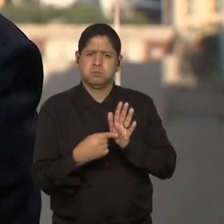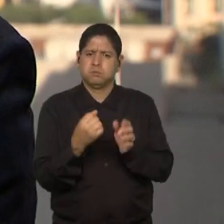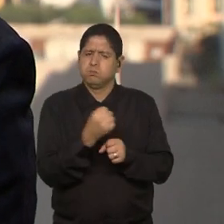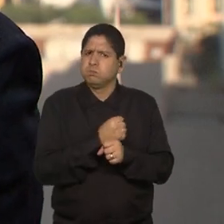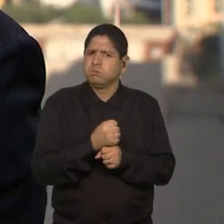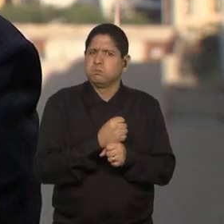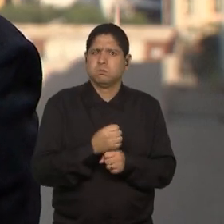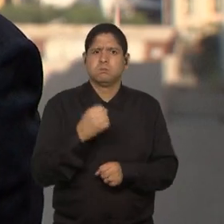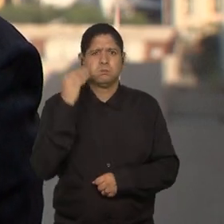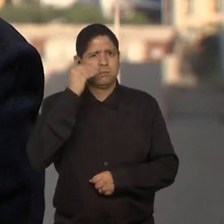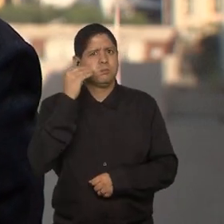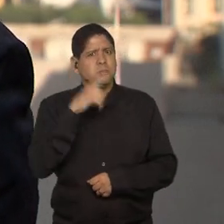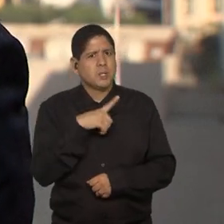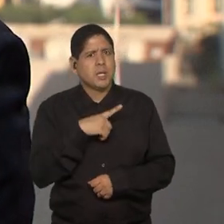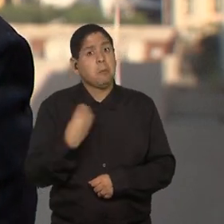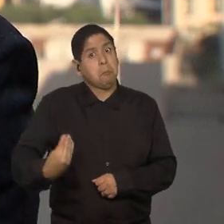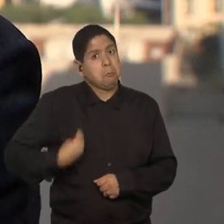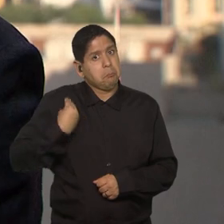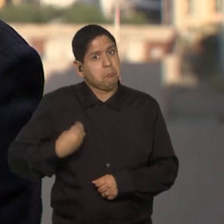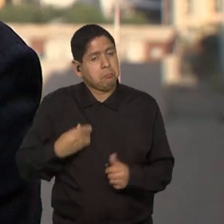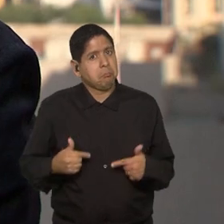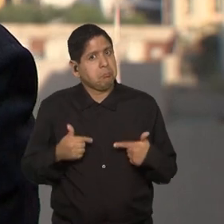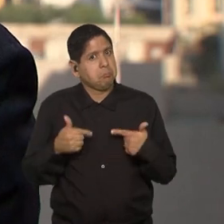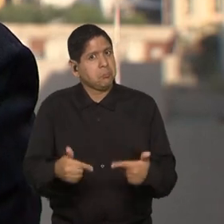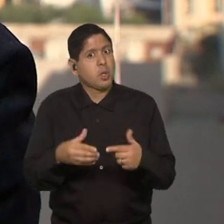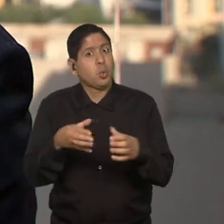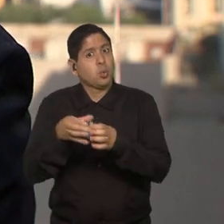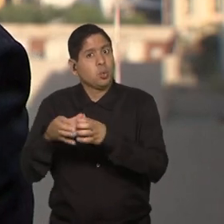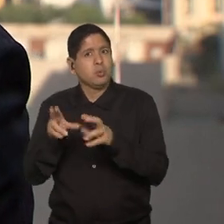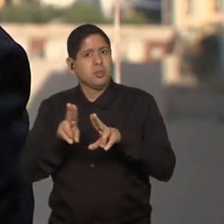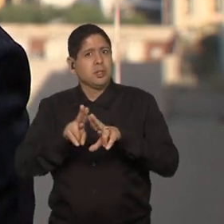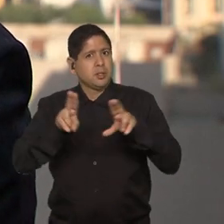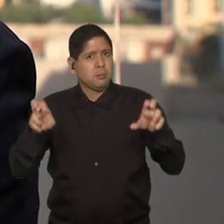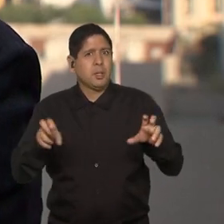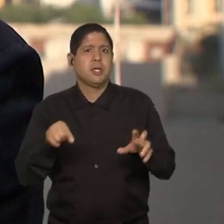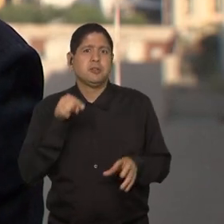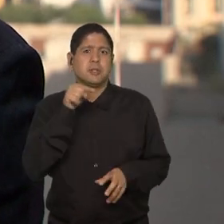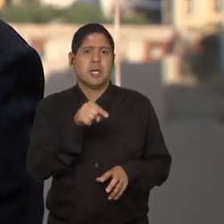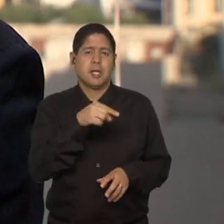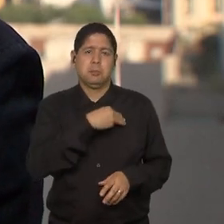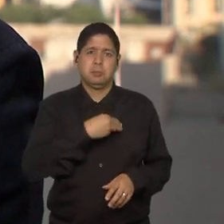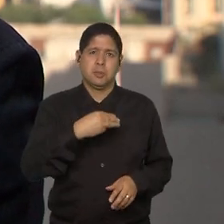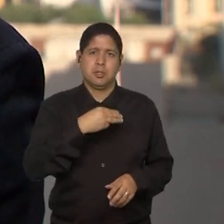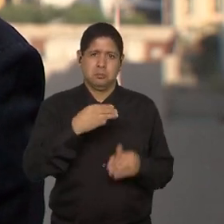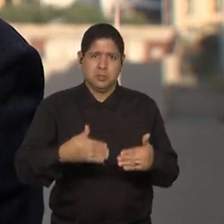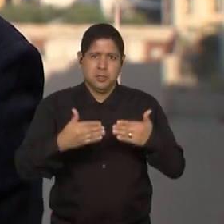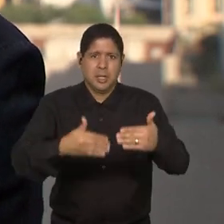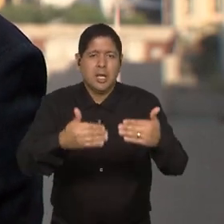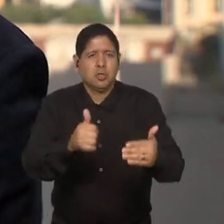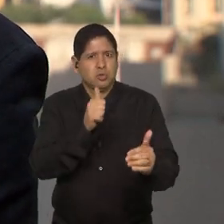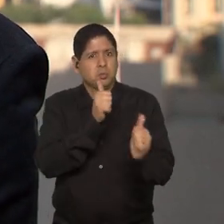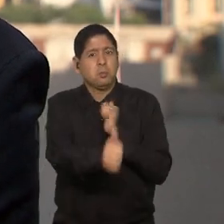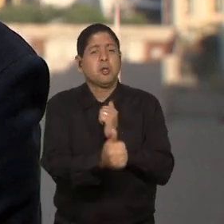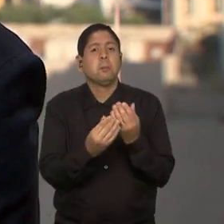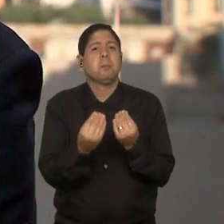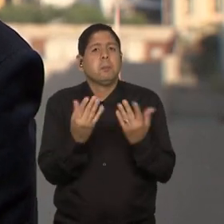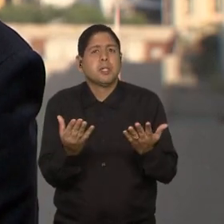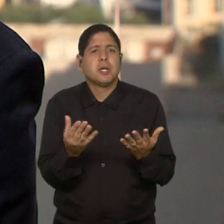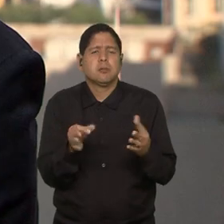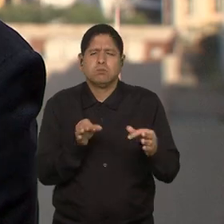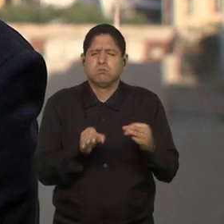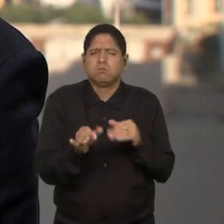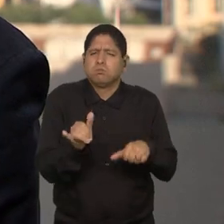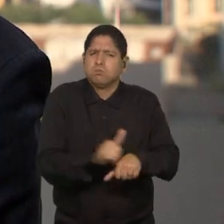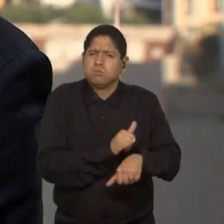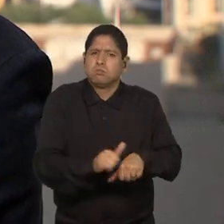é participante dos grupos temáticos do Ministério dos Esportes, para poder desenhar essa